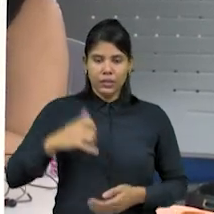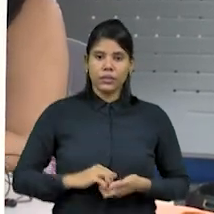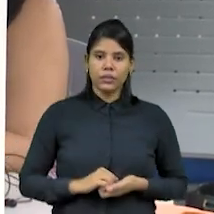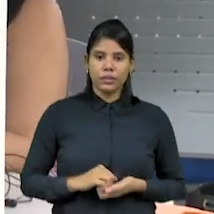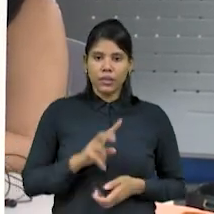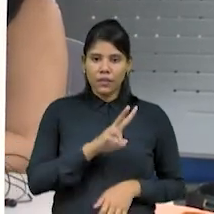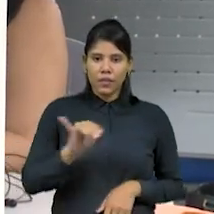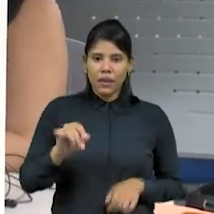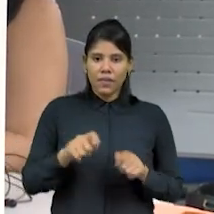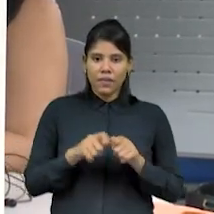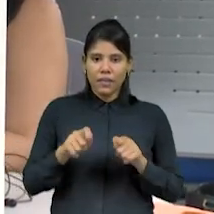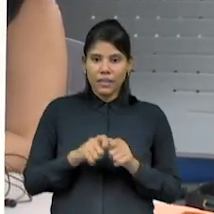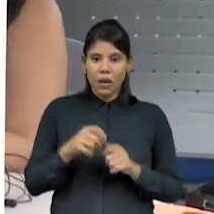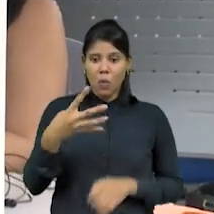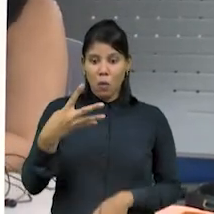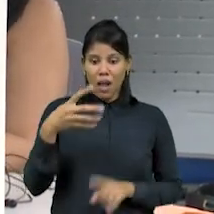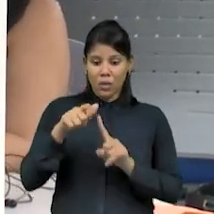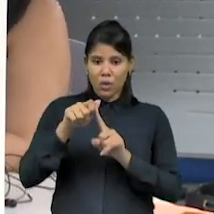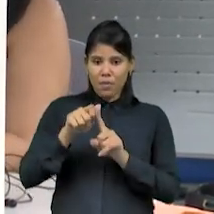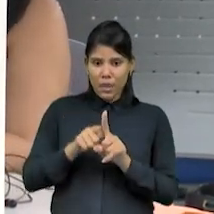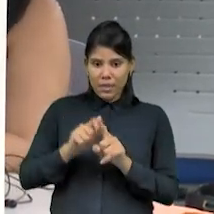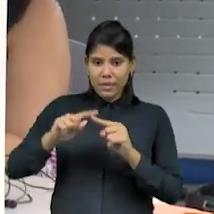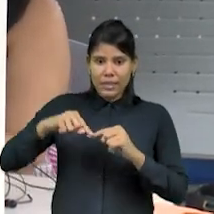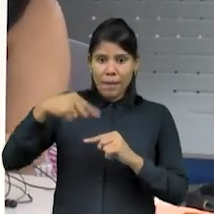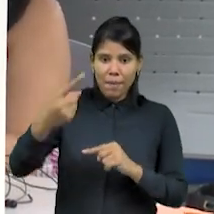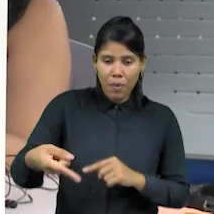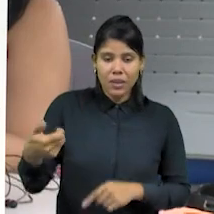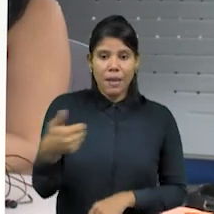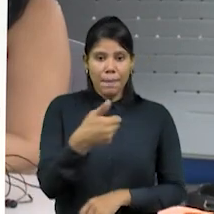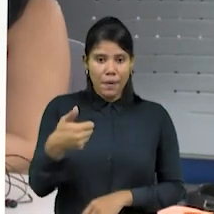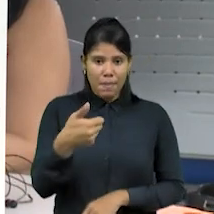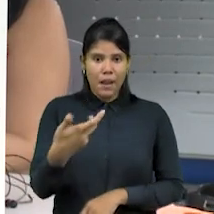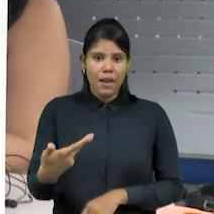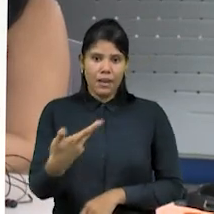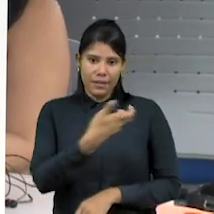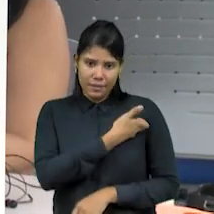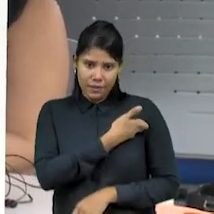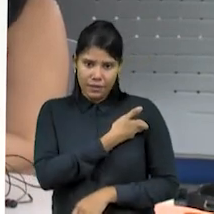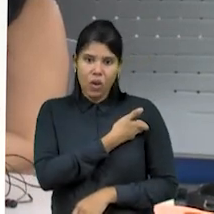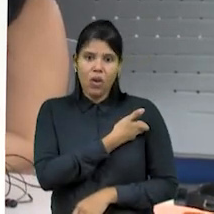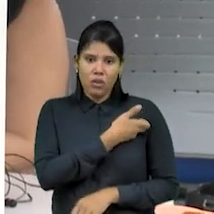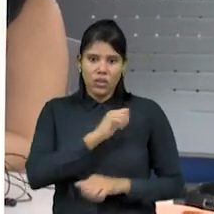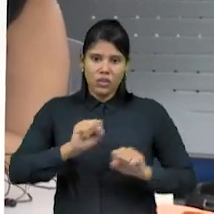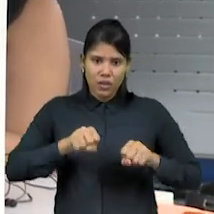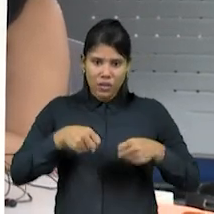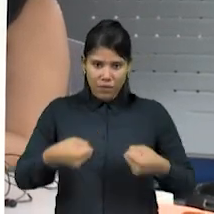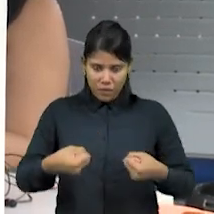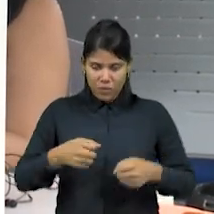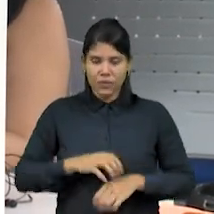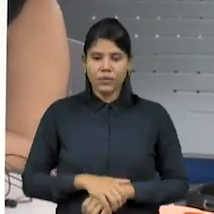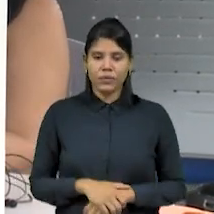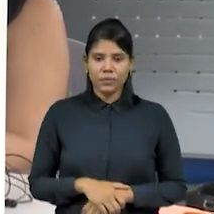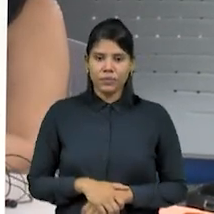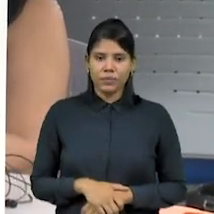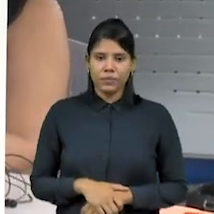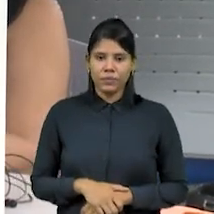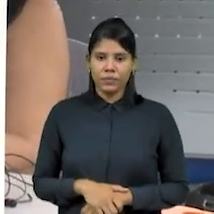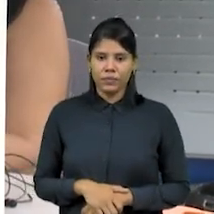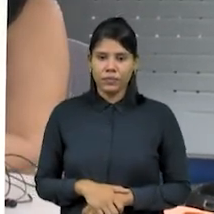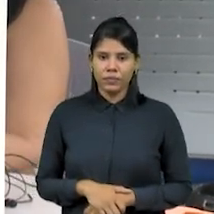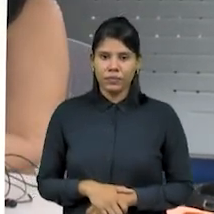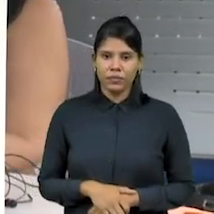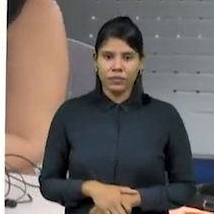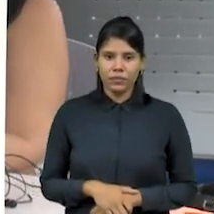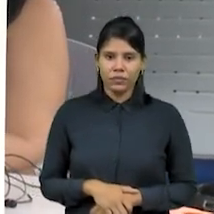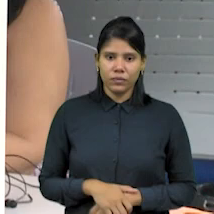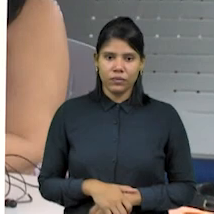quatro meses após a primeira dose de reforço. E a orientação é que o imunizante seja preferencialmente